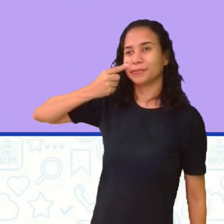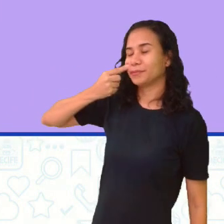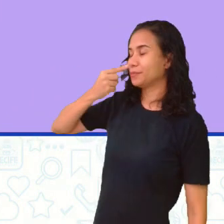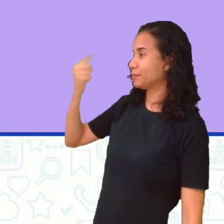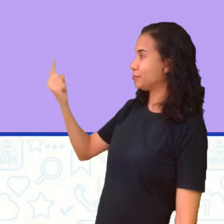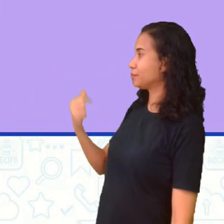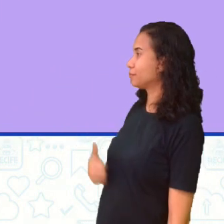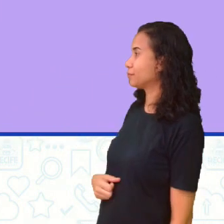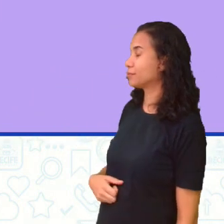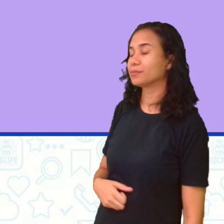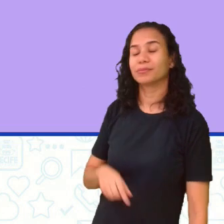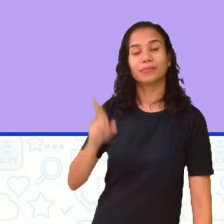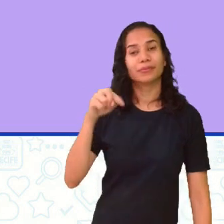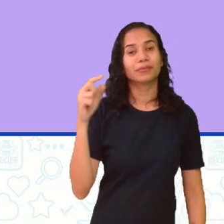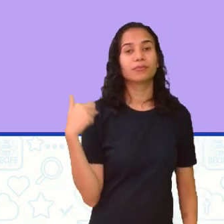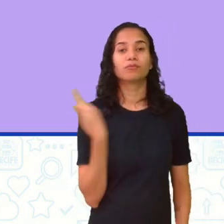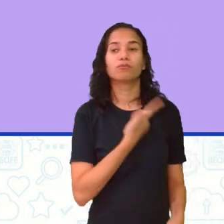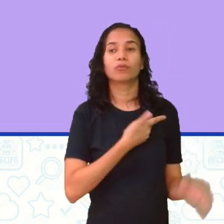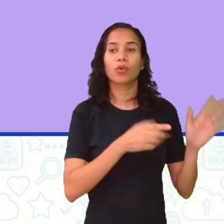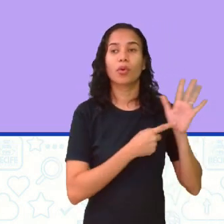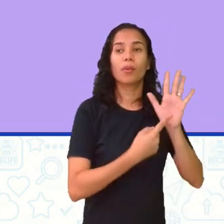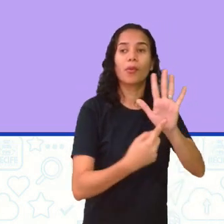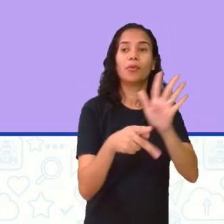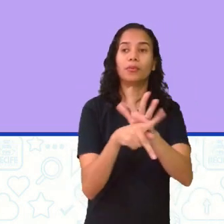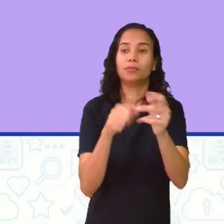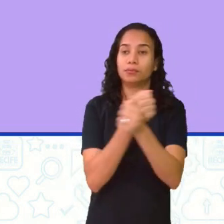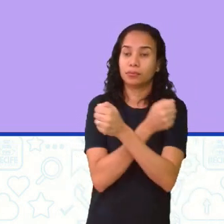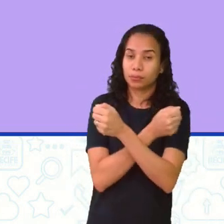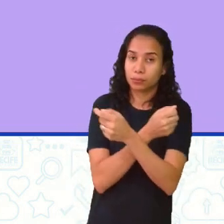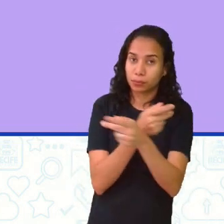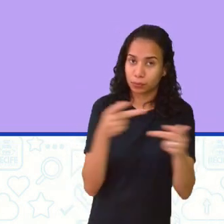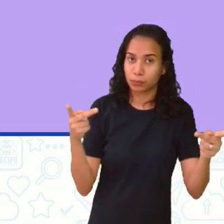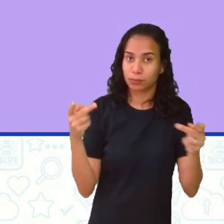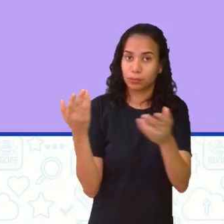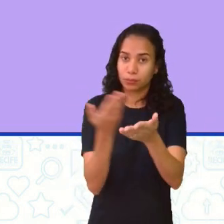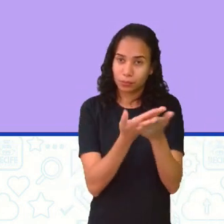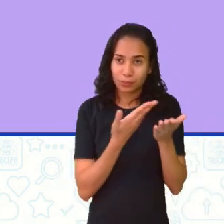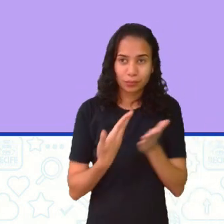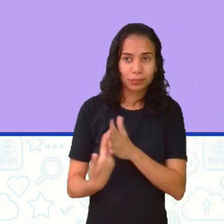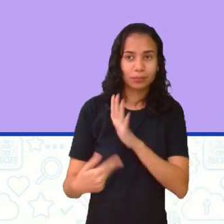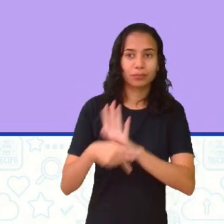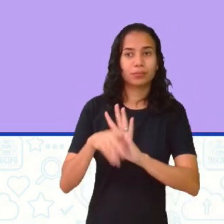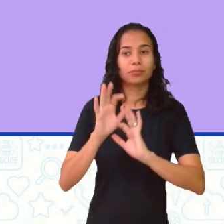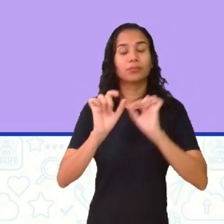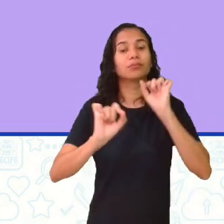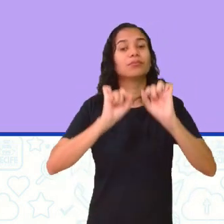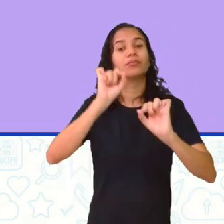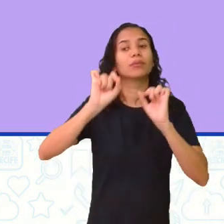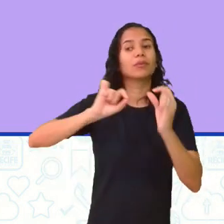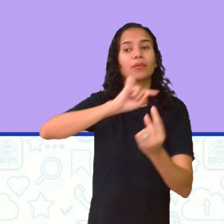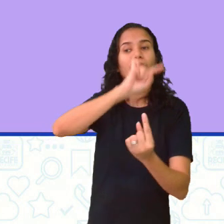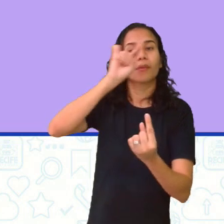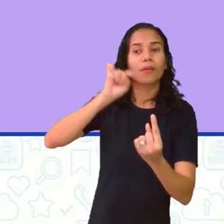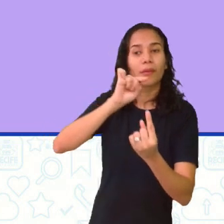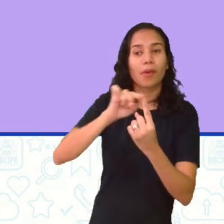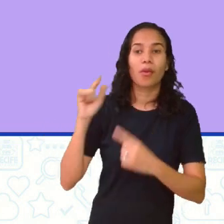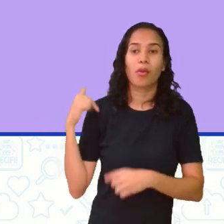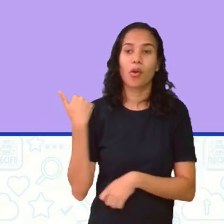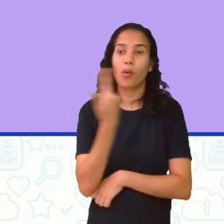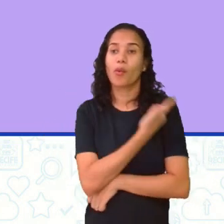polinômios que eu deixei para vocês trabalharem. Para quê? Para a gente